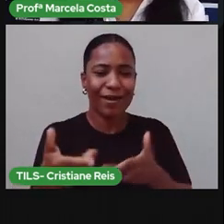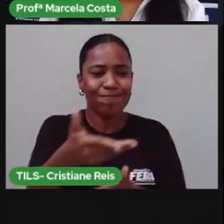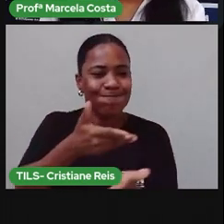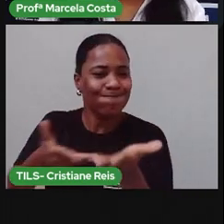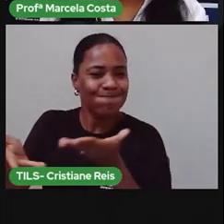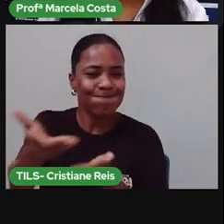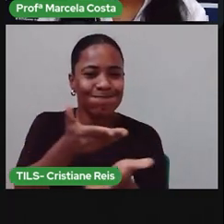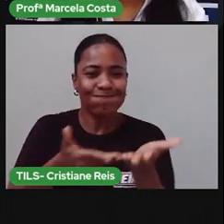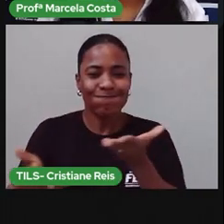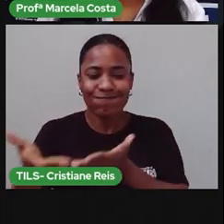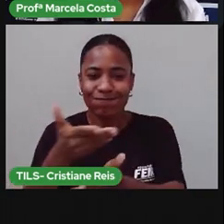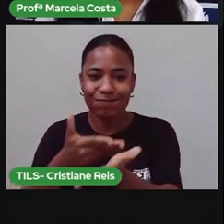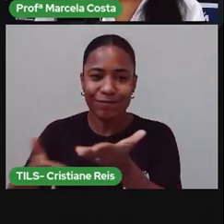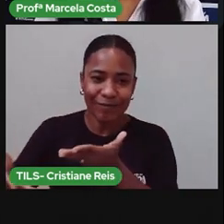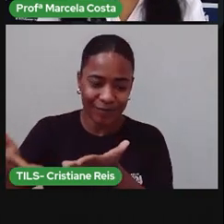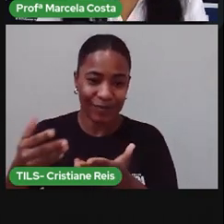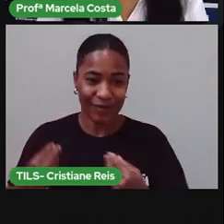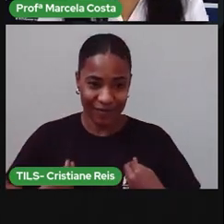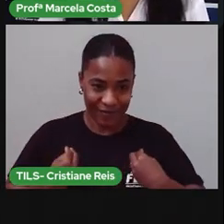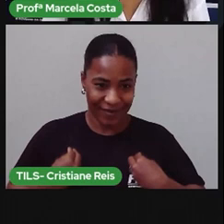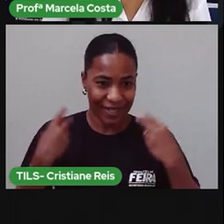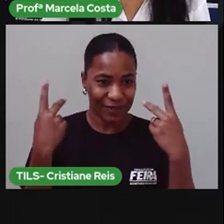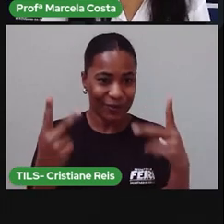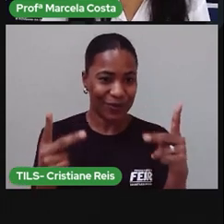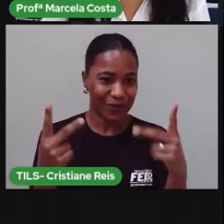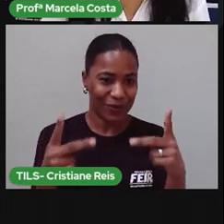ambientes de sua vivência. Tá bom?